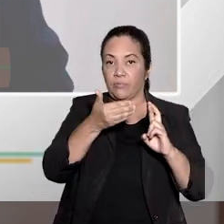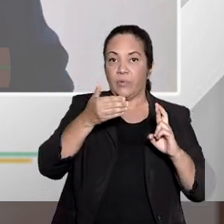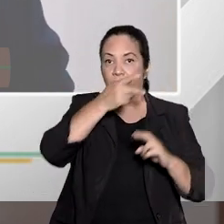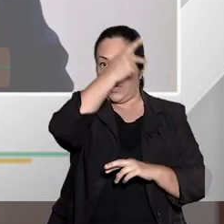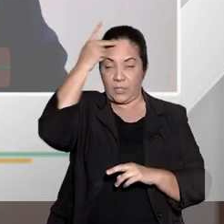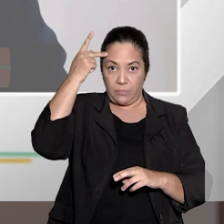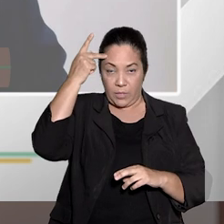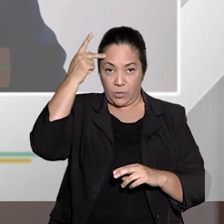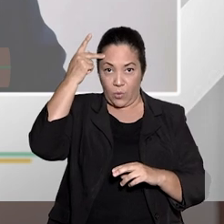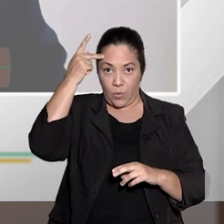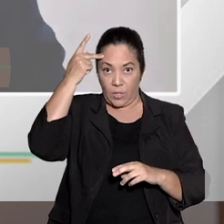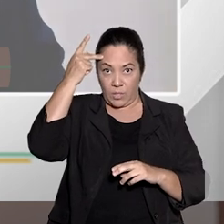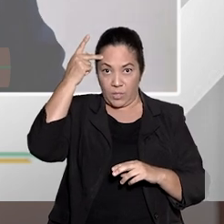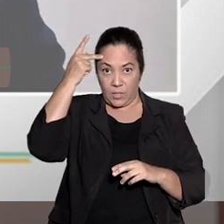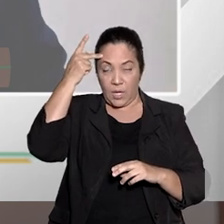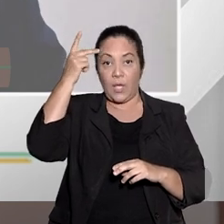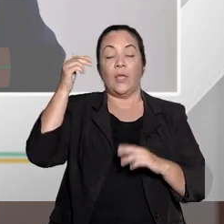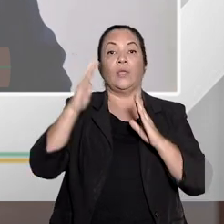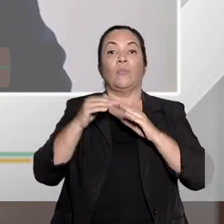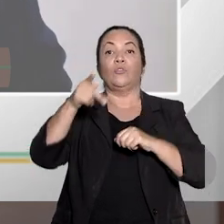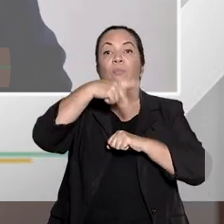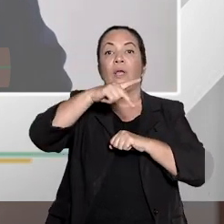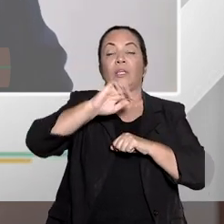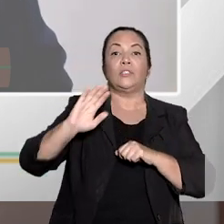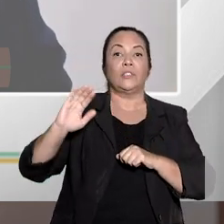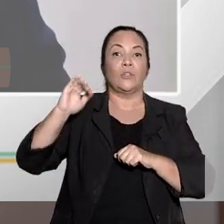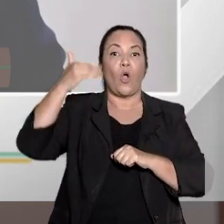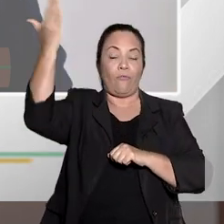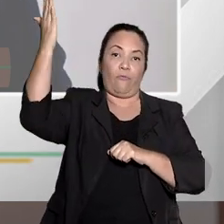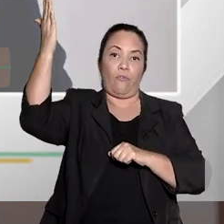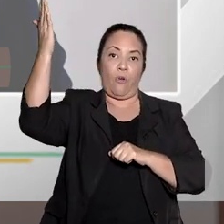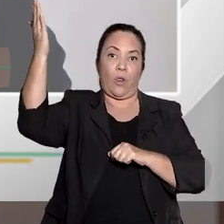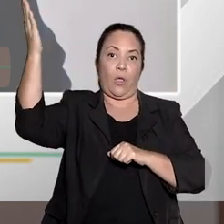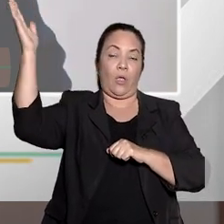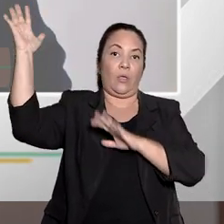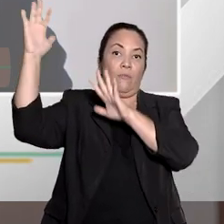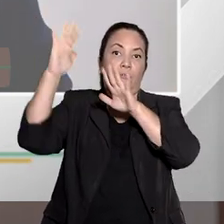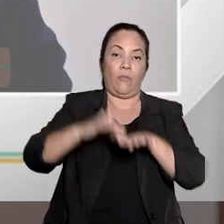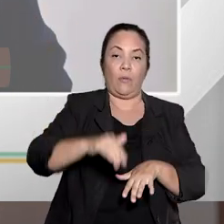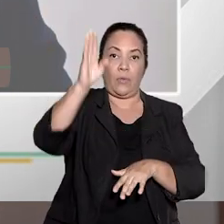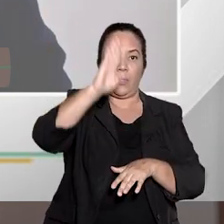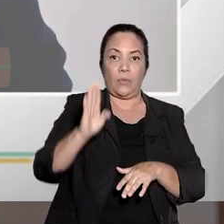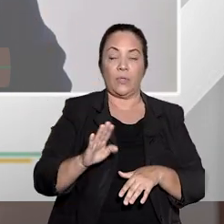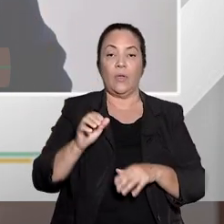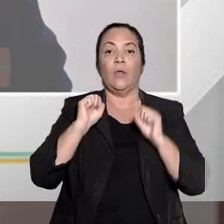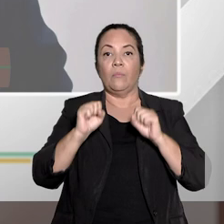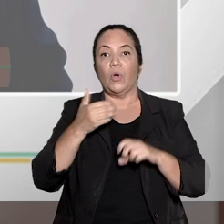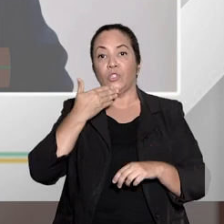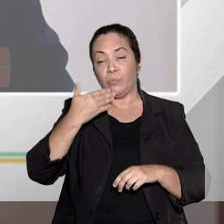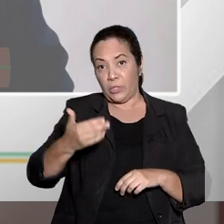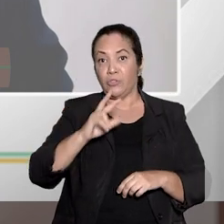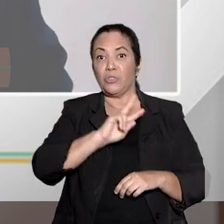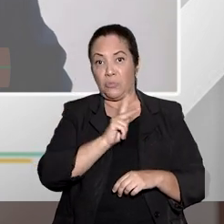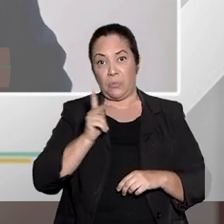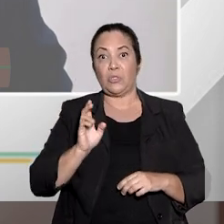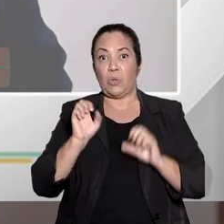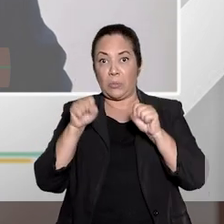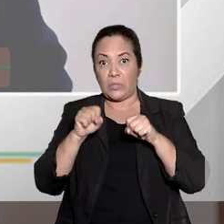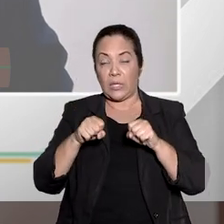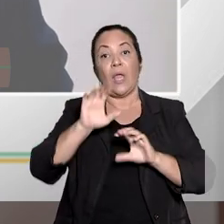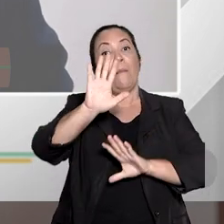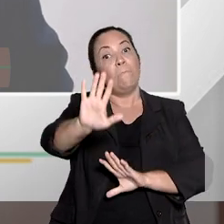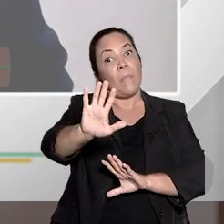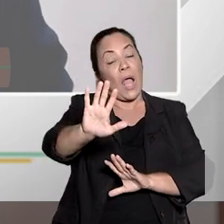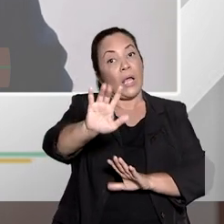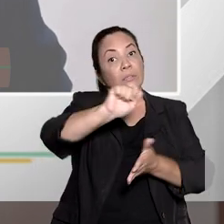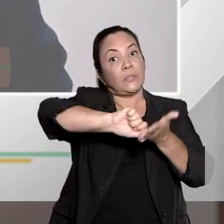também podem ingressar com o habeas corpus, mas tem uma ressalva, viu, Fátima? Para o estrangeiro ingressar, tem que ser usando a língua portuguesa, o vernáculo.